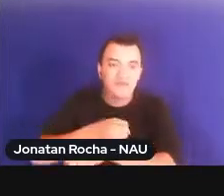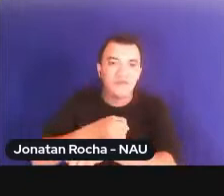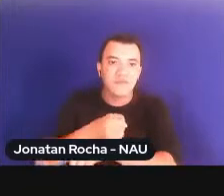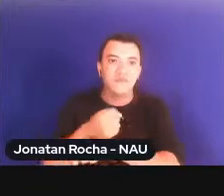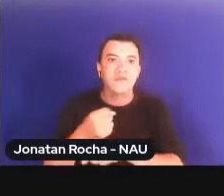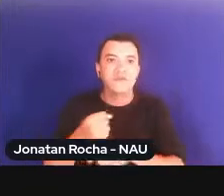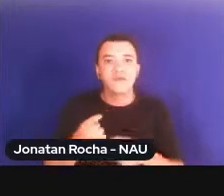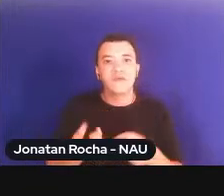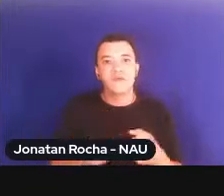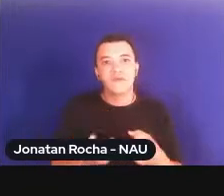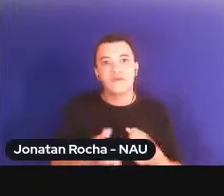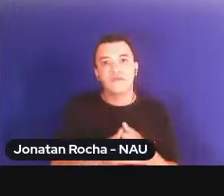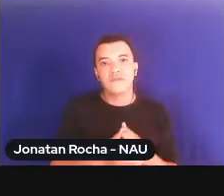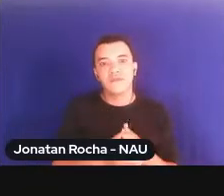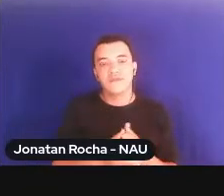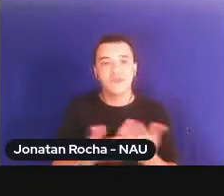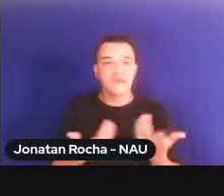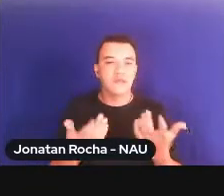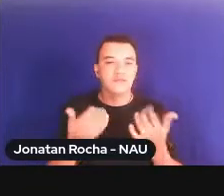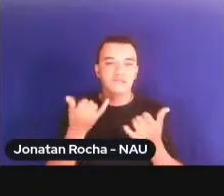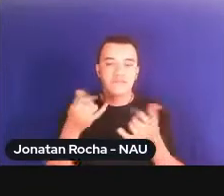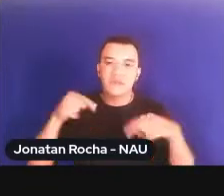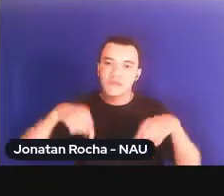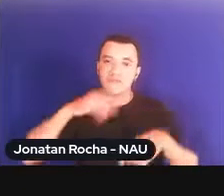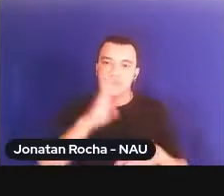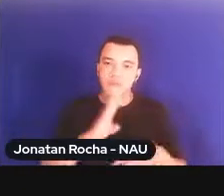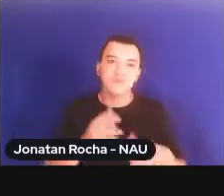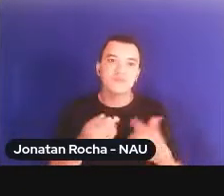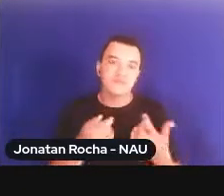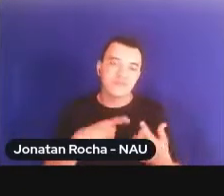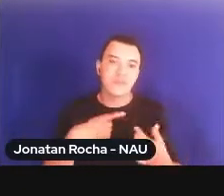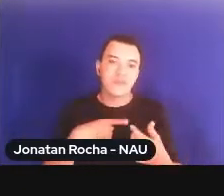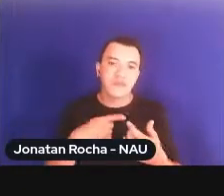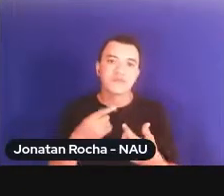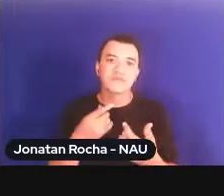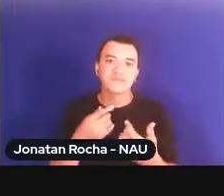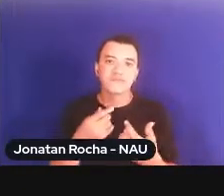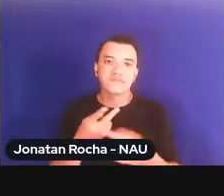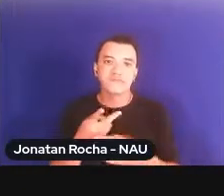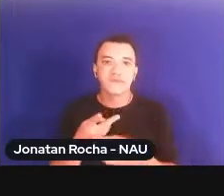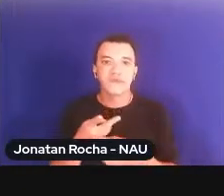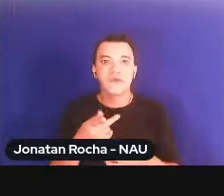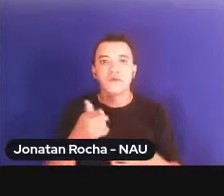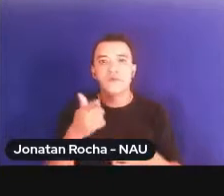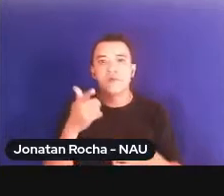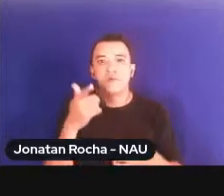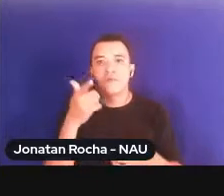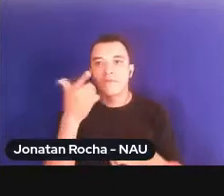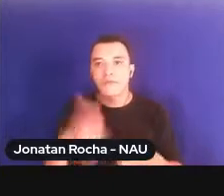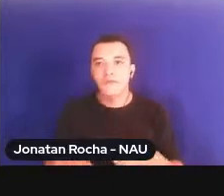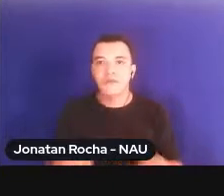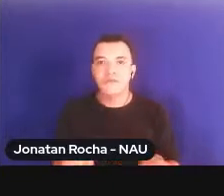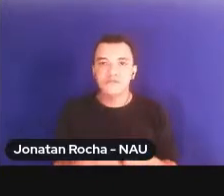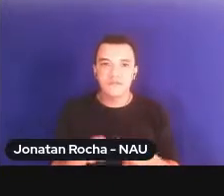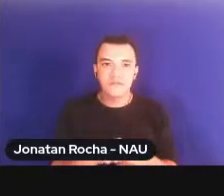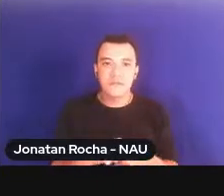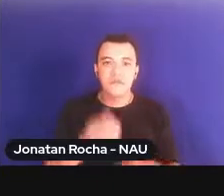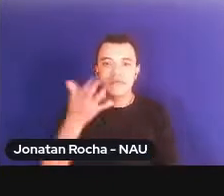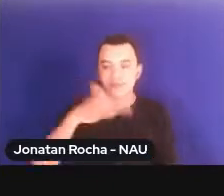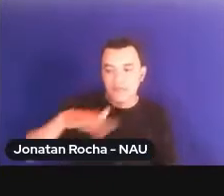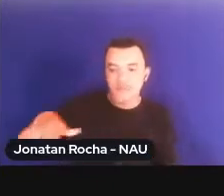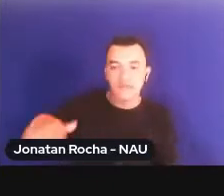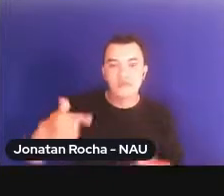redução à condição análoga de escravo, a exploração da mão de obra infantil, o tráfico de pessoas,